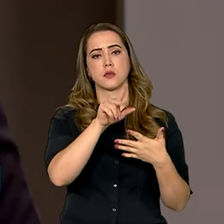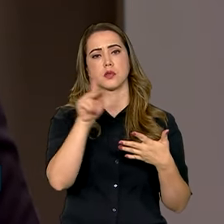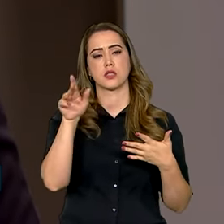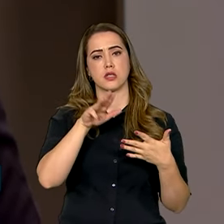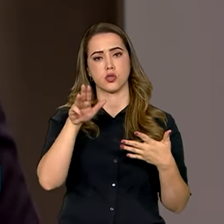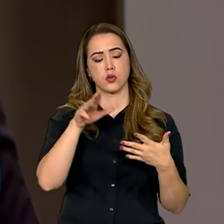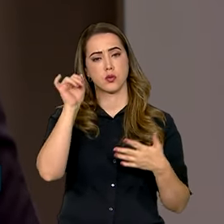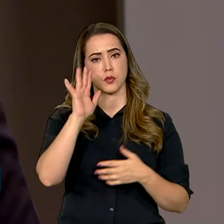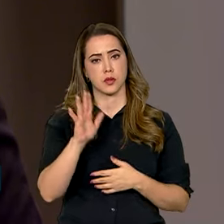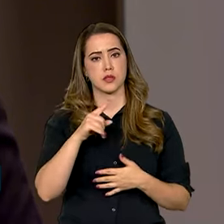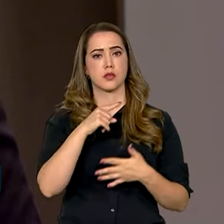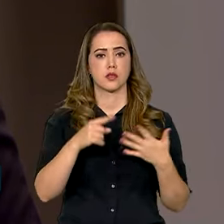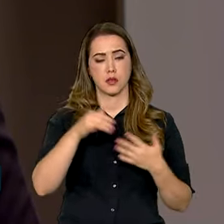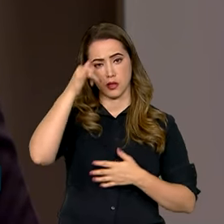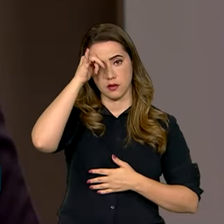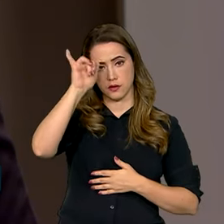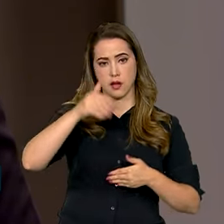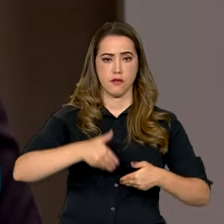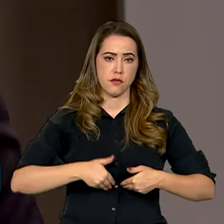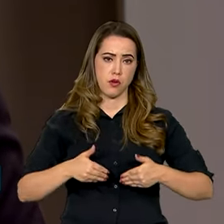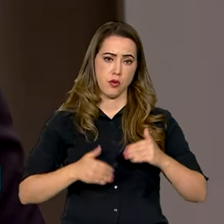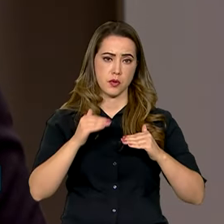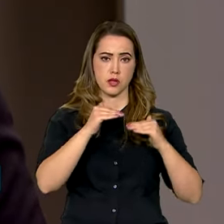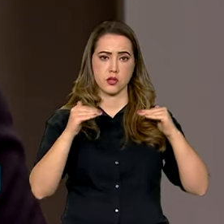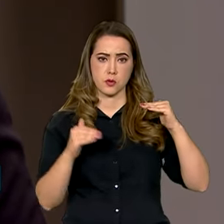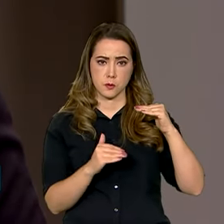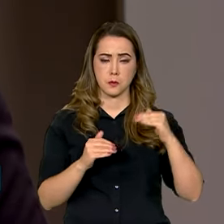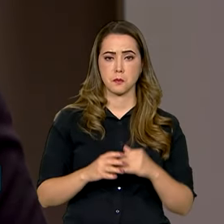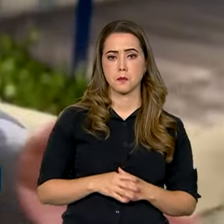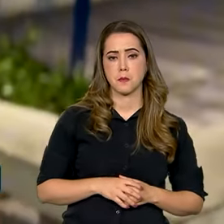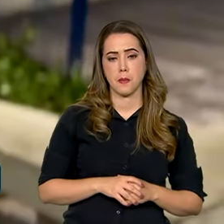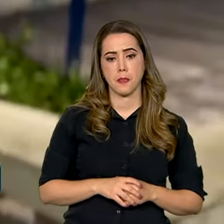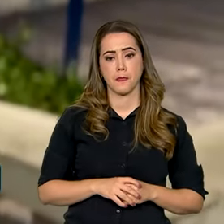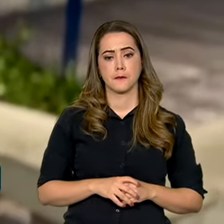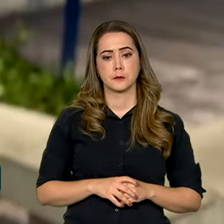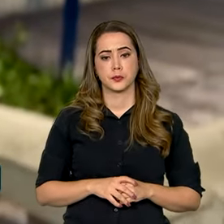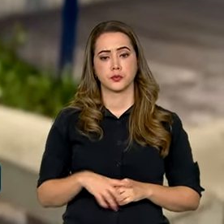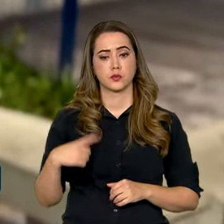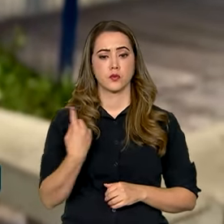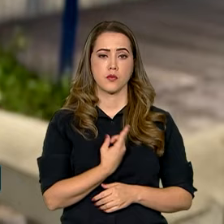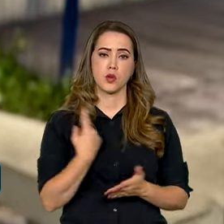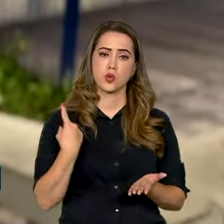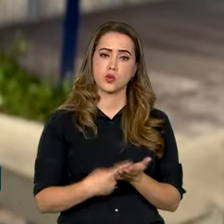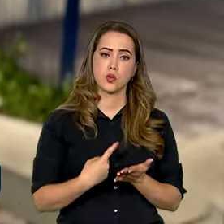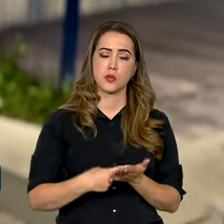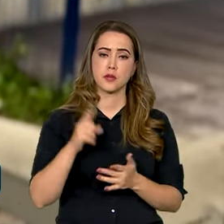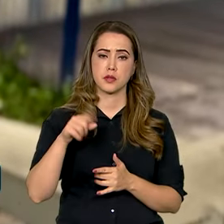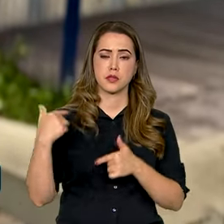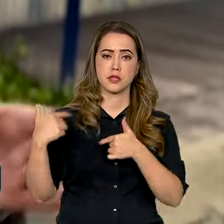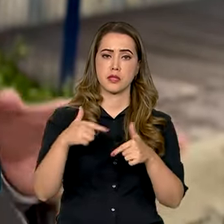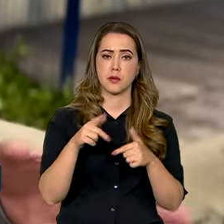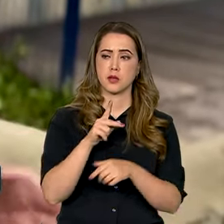para o Brasil, entre elas o combate à fome e as desigualdades. Um compromisso que é trabalhado pelo